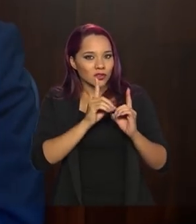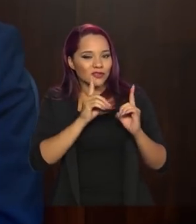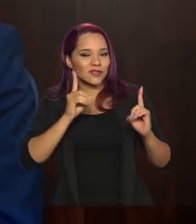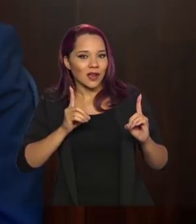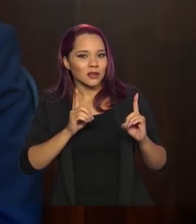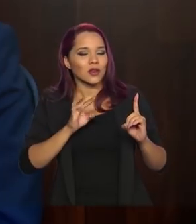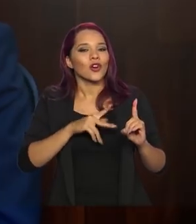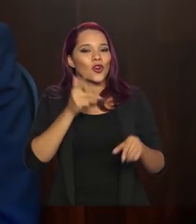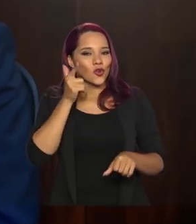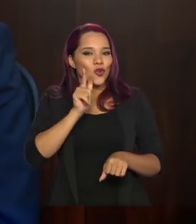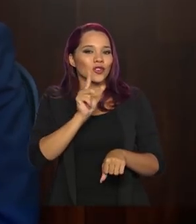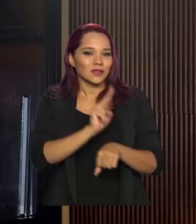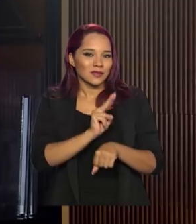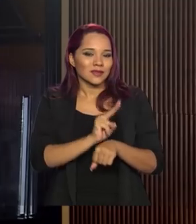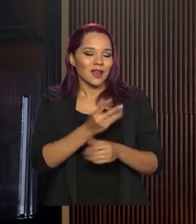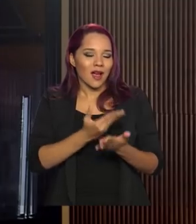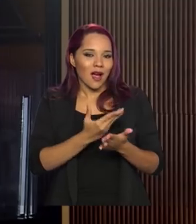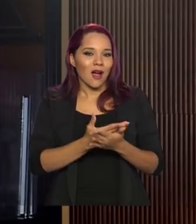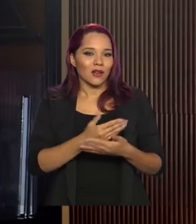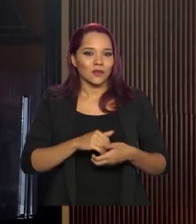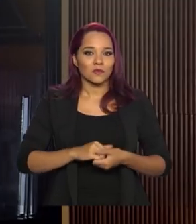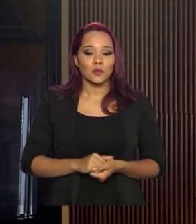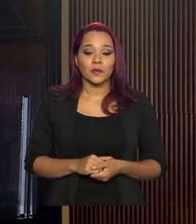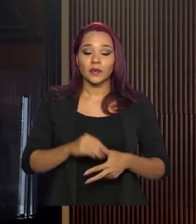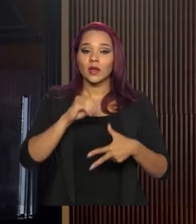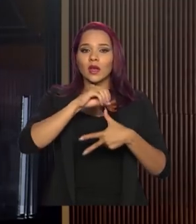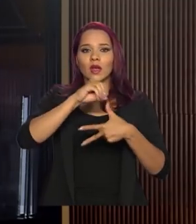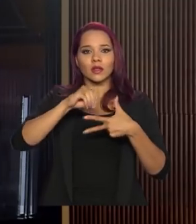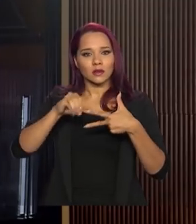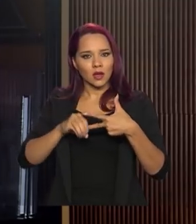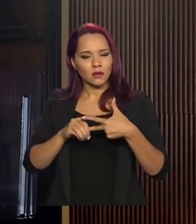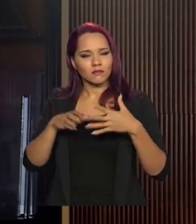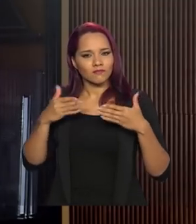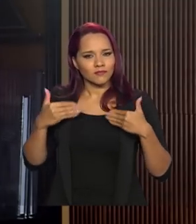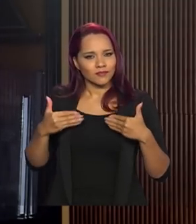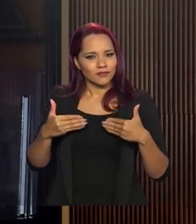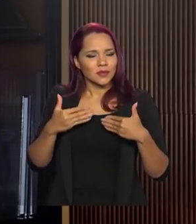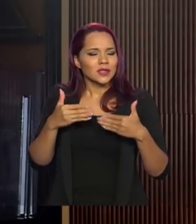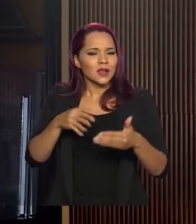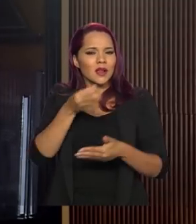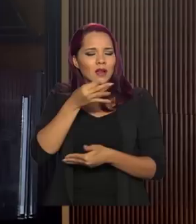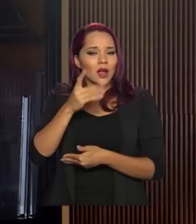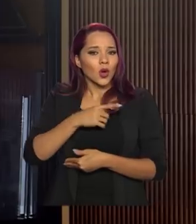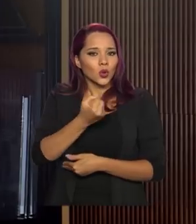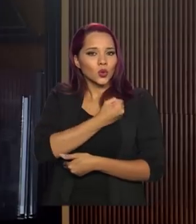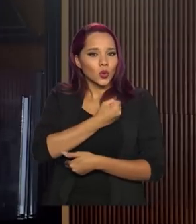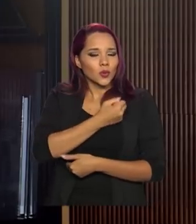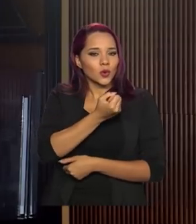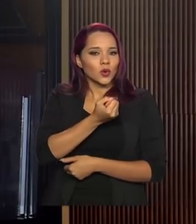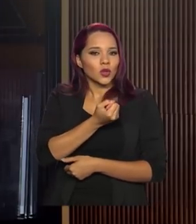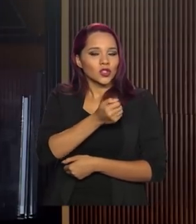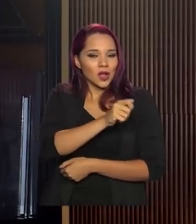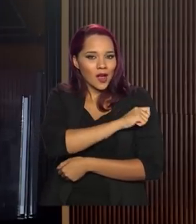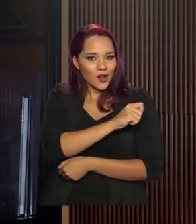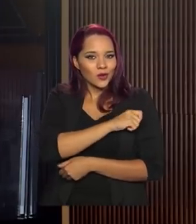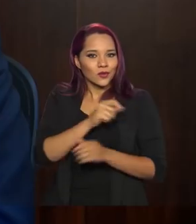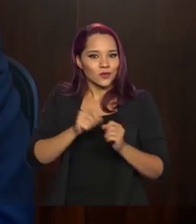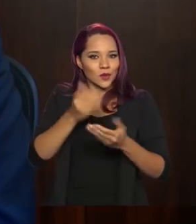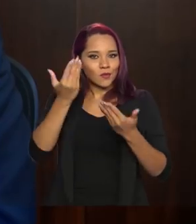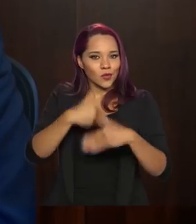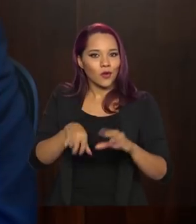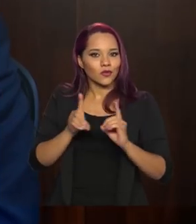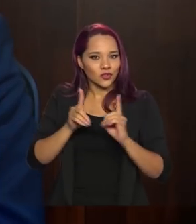está tendo preservada a carga horária. No Enem, o Ministério pretende ampliar neste ano os números de alunos que realizam a prova digital?